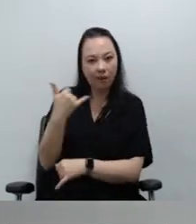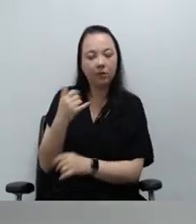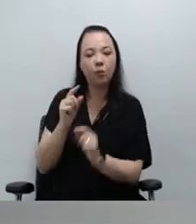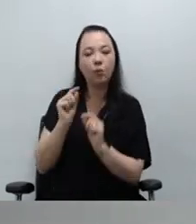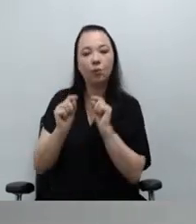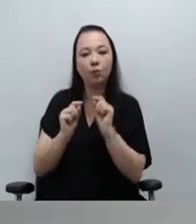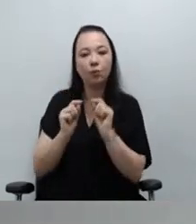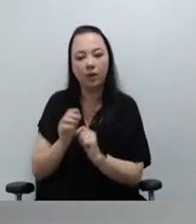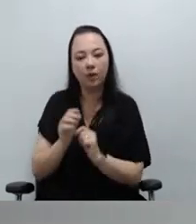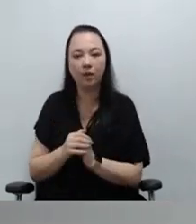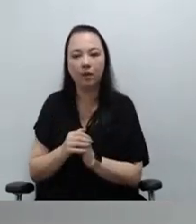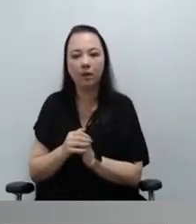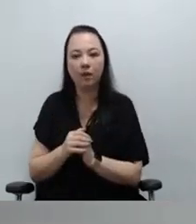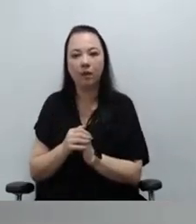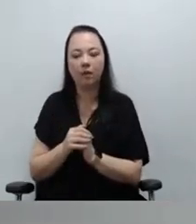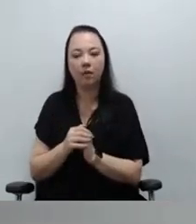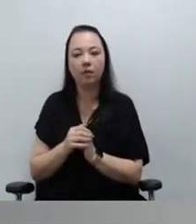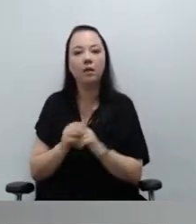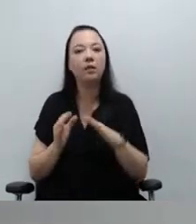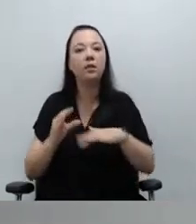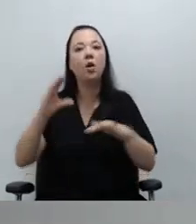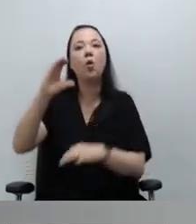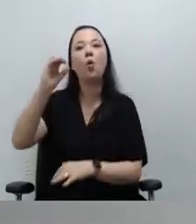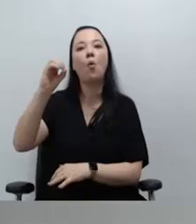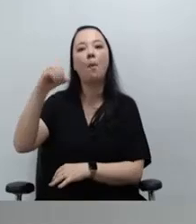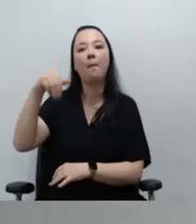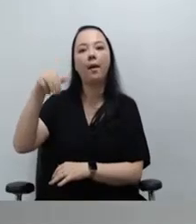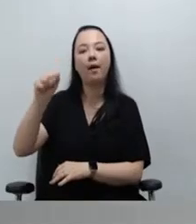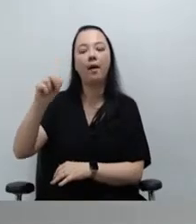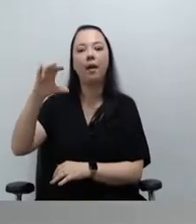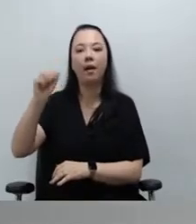especificidade dessas comarcas. Supostamente,